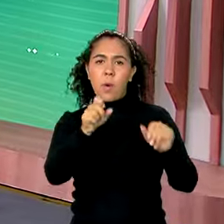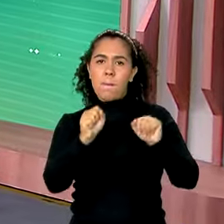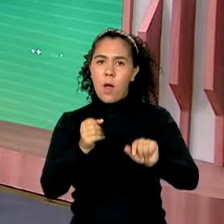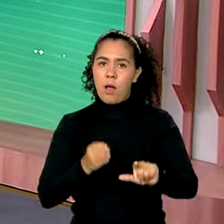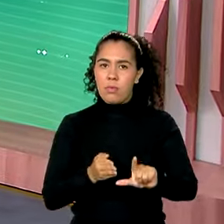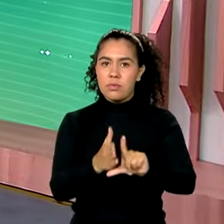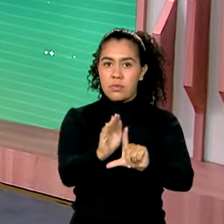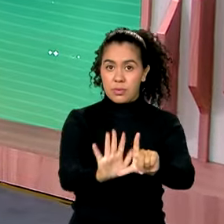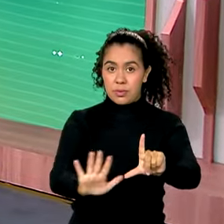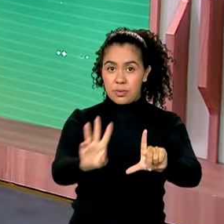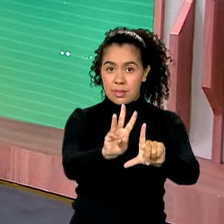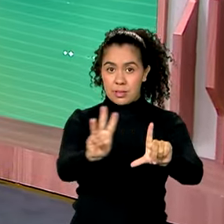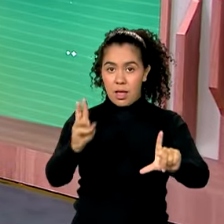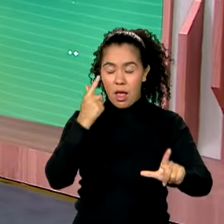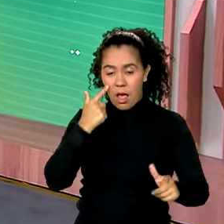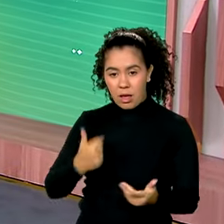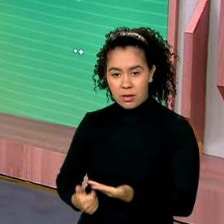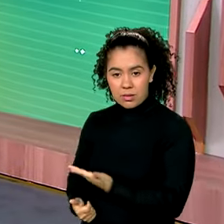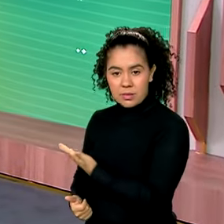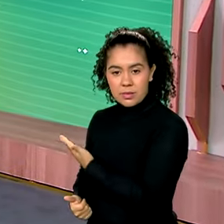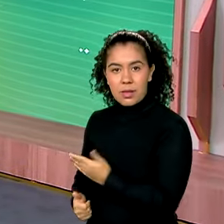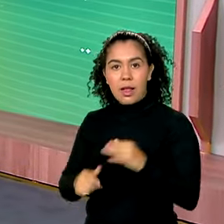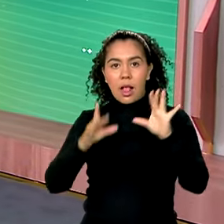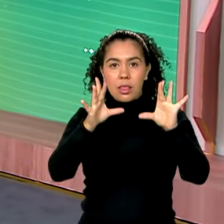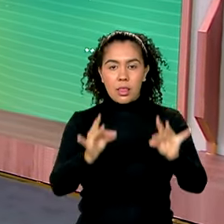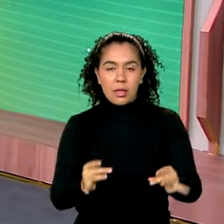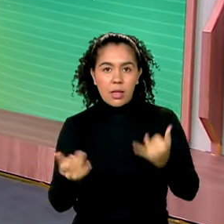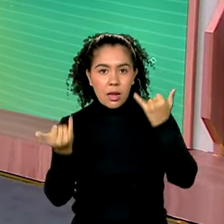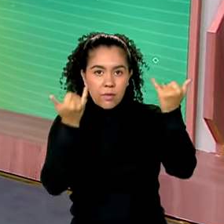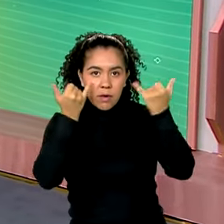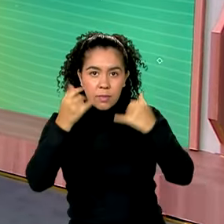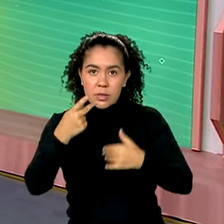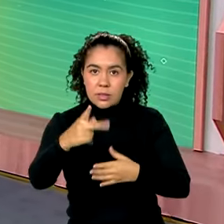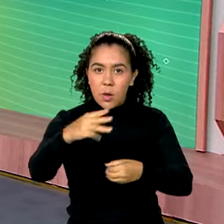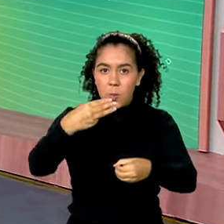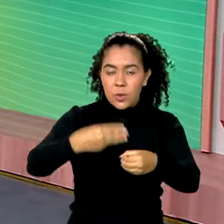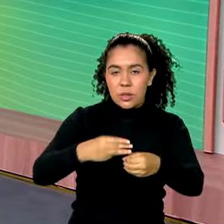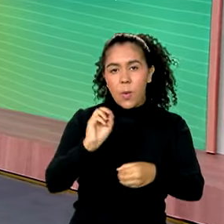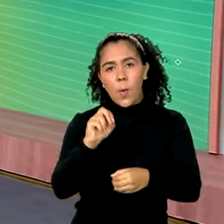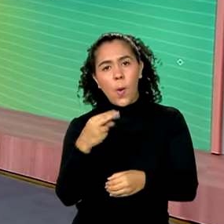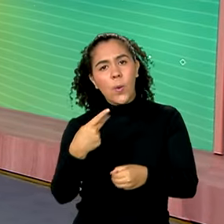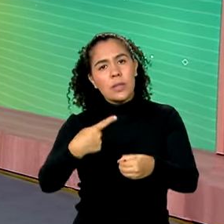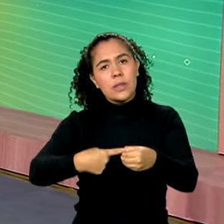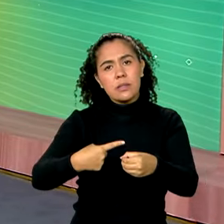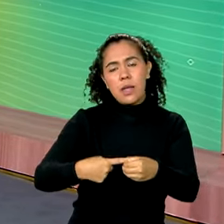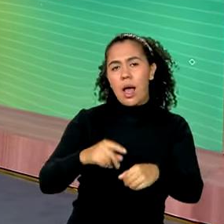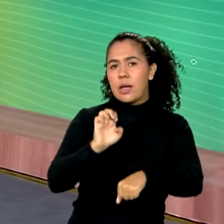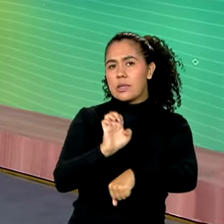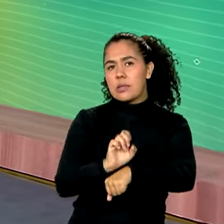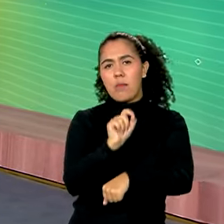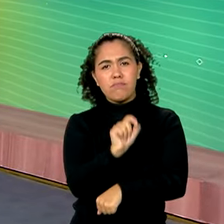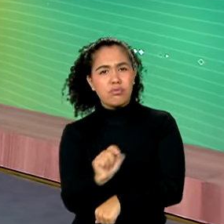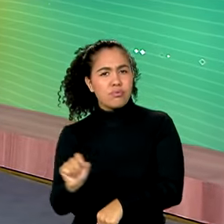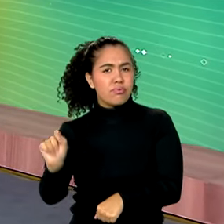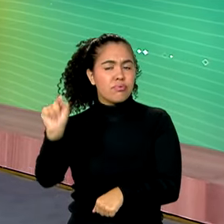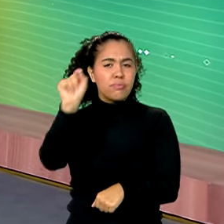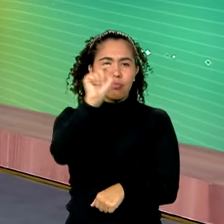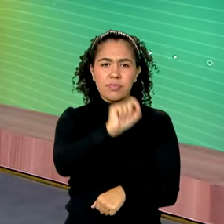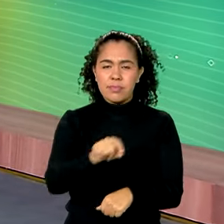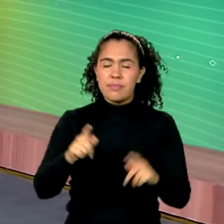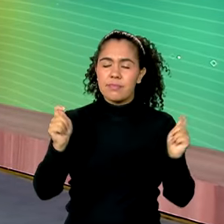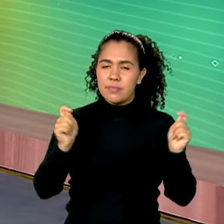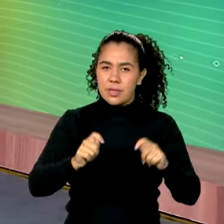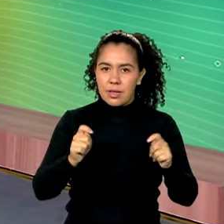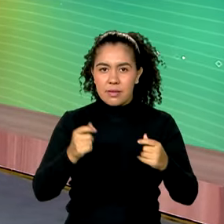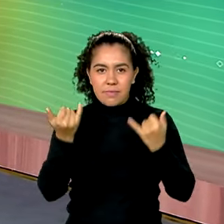.br barra Comunica.br para saber mais sobre o seu município ou alguma cidade, região, cidade vizinha, qualquer